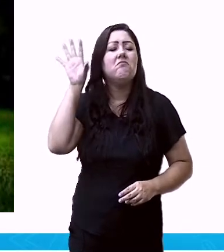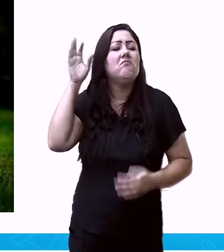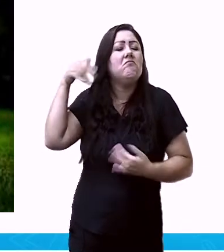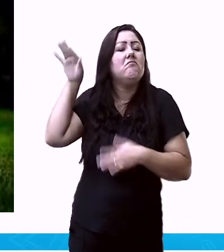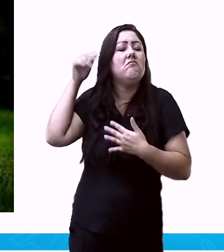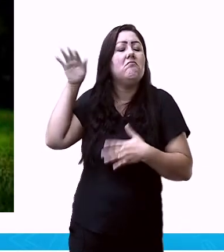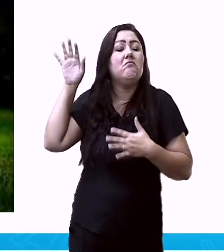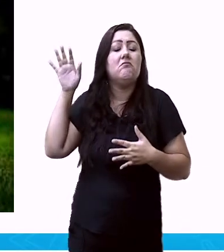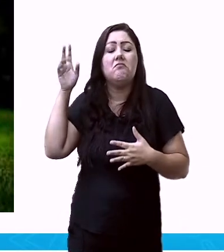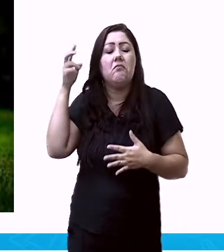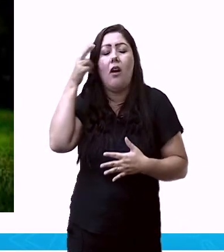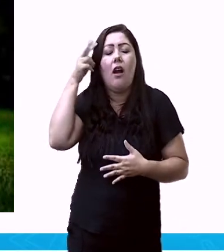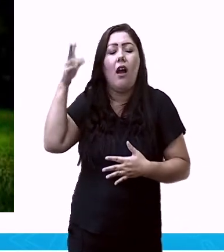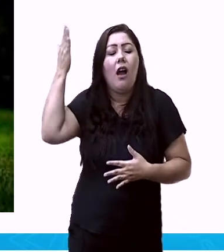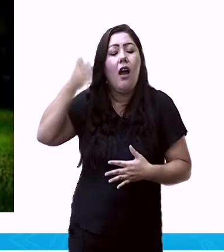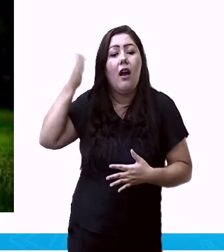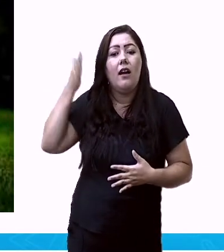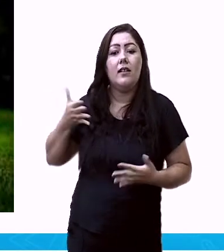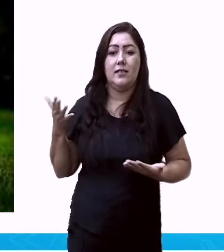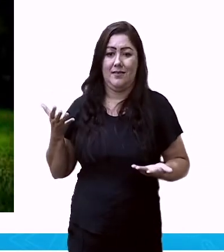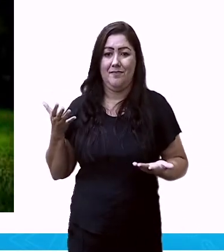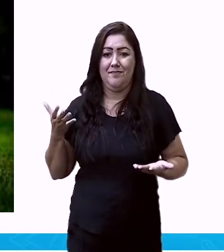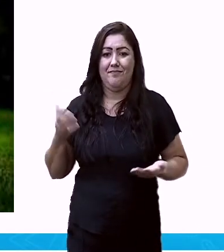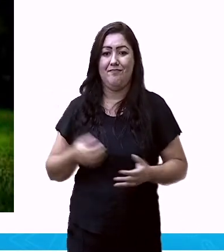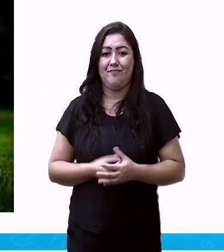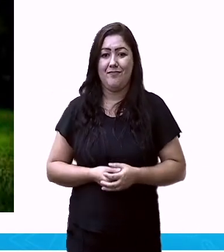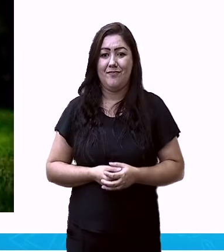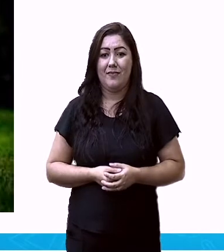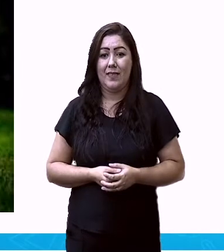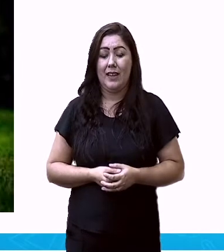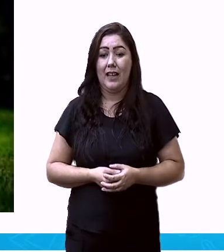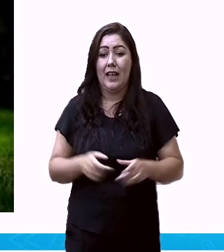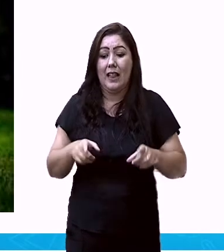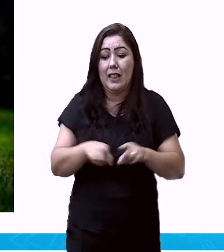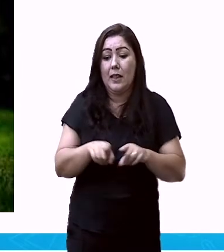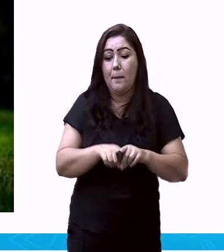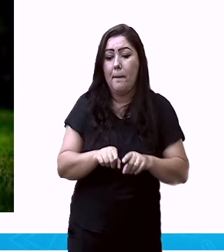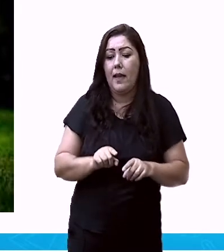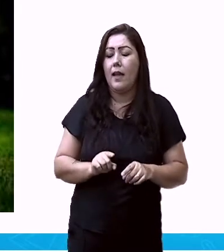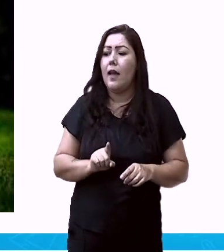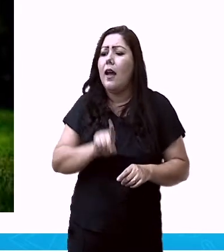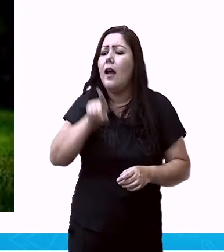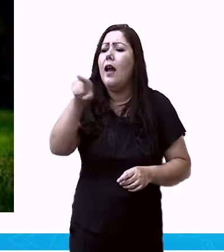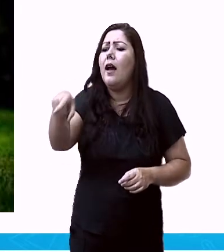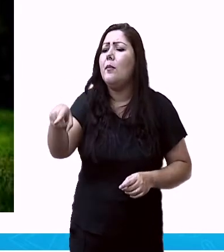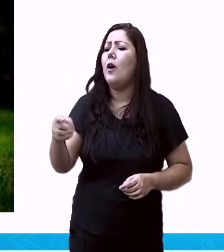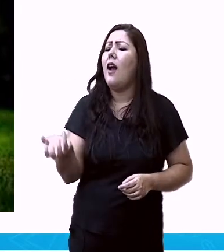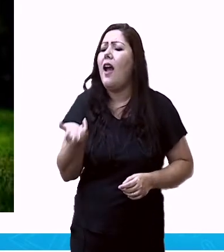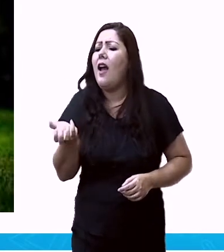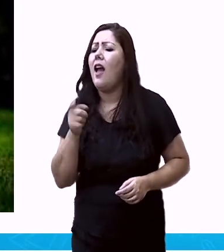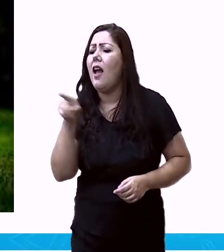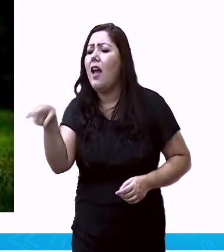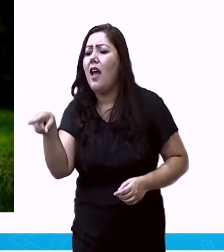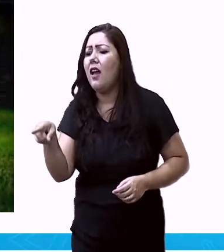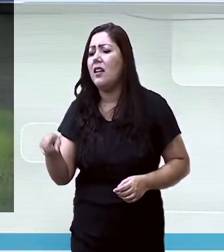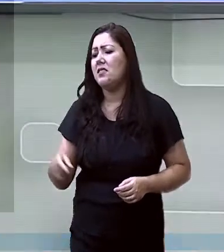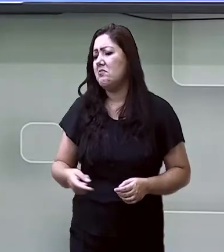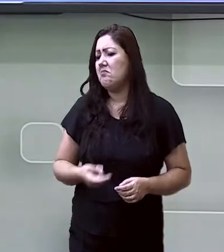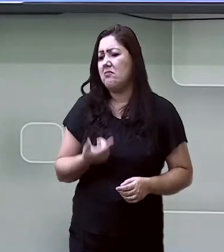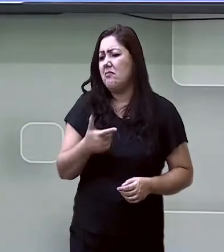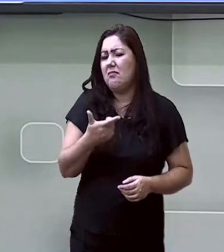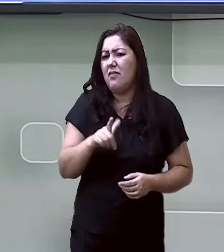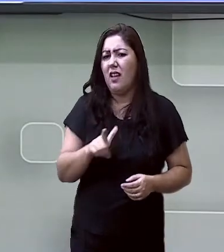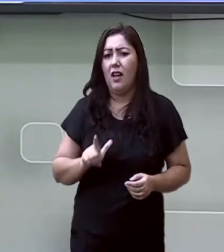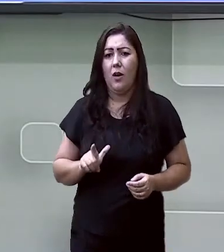compartilha com ela. A ausência do apontar para pedir algo. Geralmente, tentam pegar